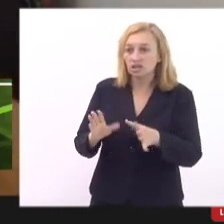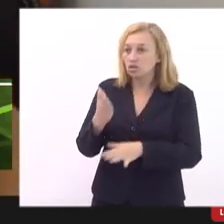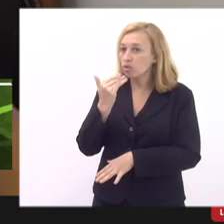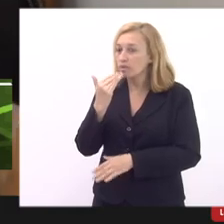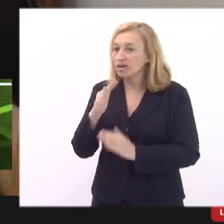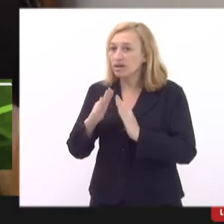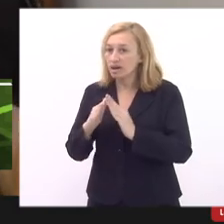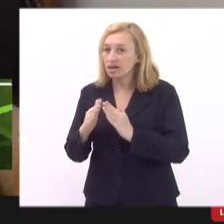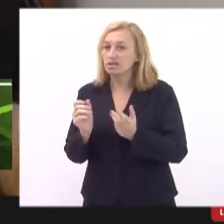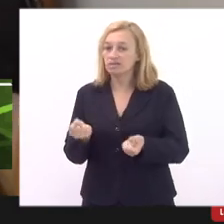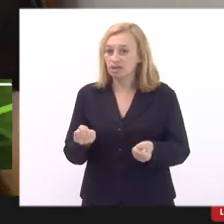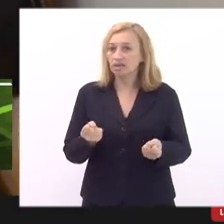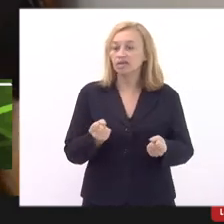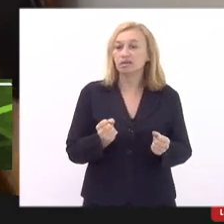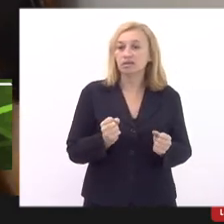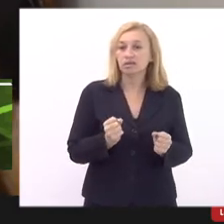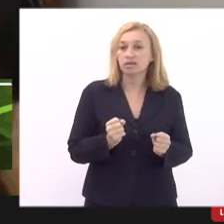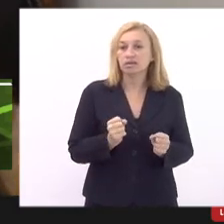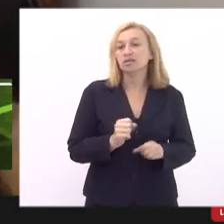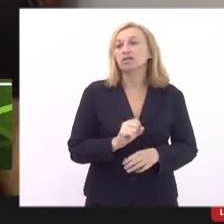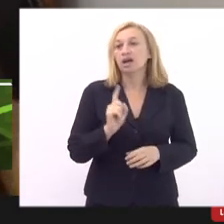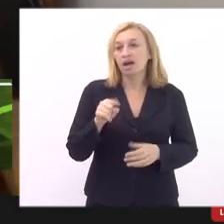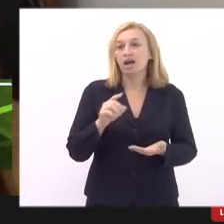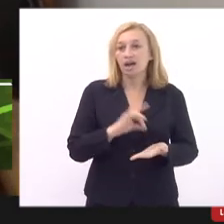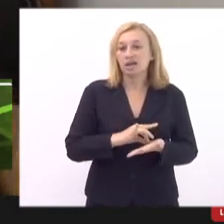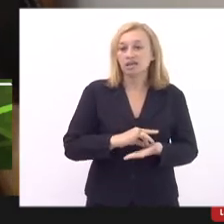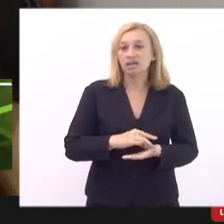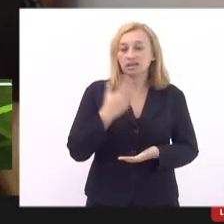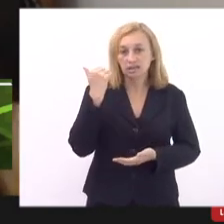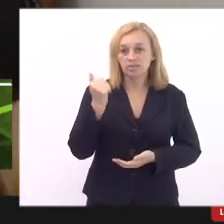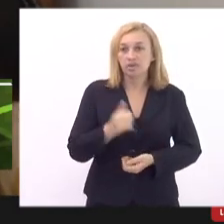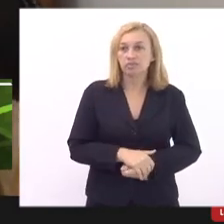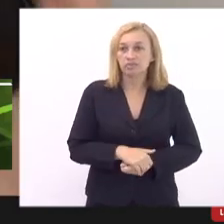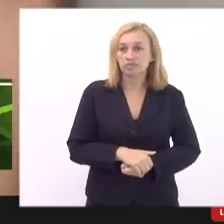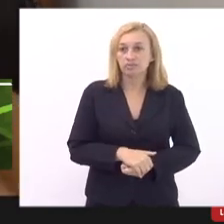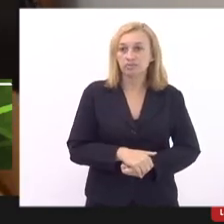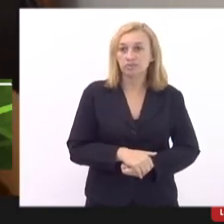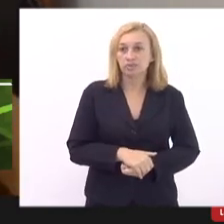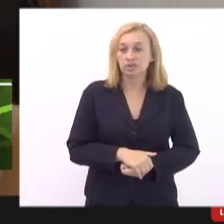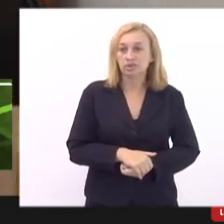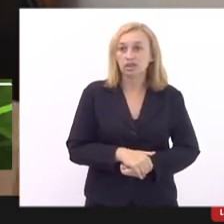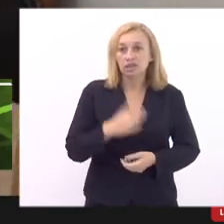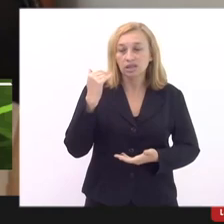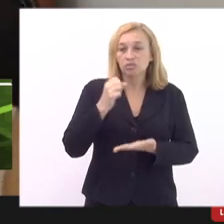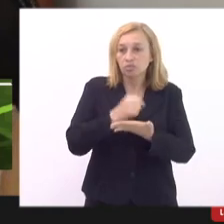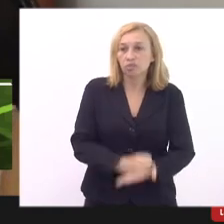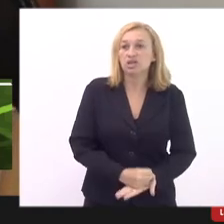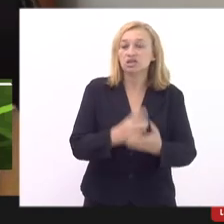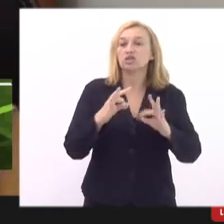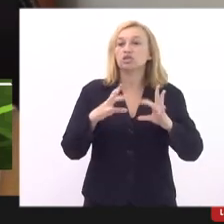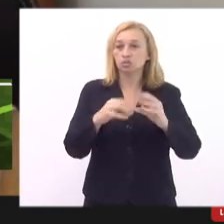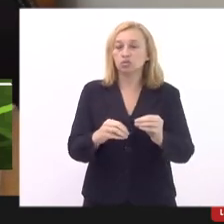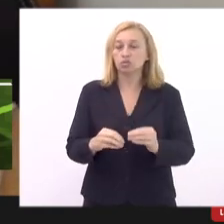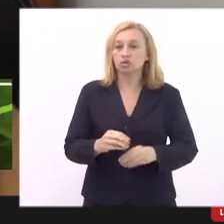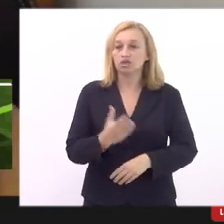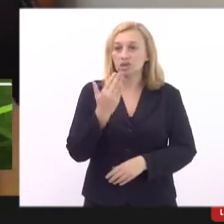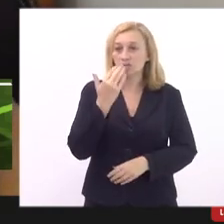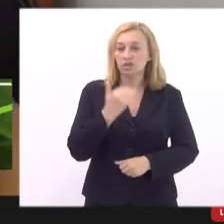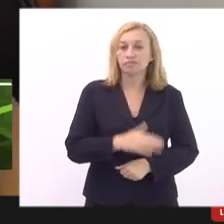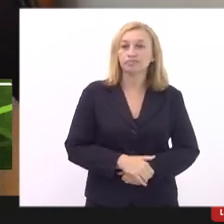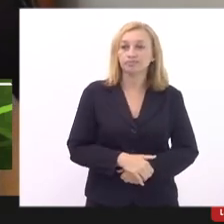que as famiglias possam se alimentar isso é a nossa realidade a gente sabe disso e a gente sabe o peso disso hoje na nossa alimentação